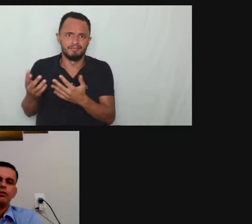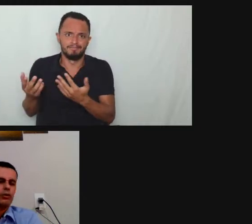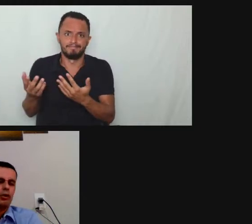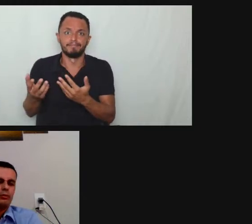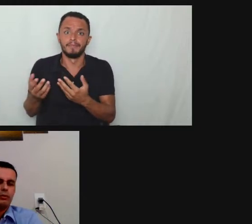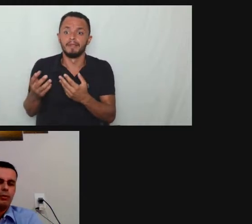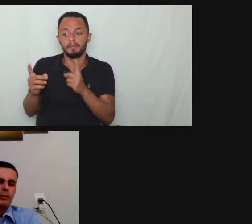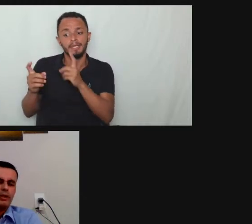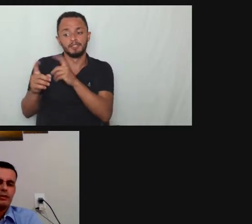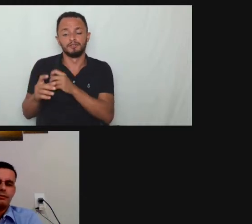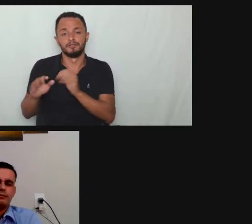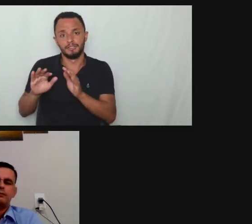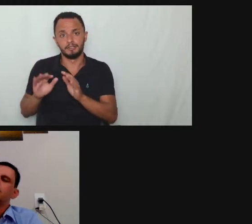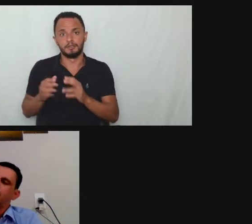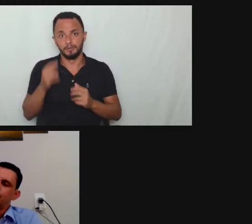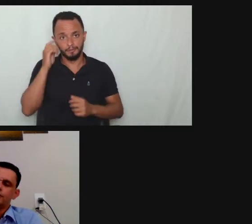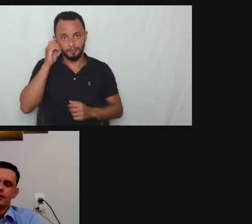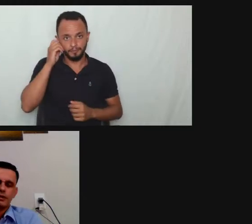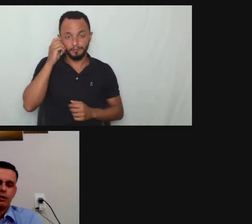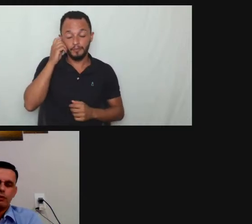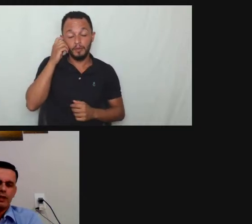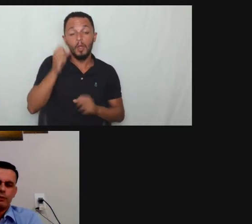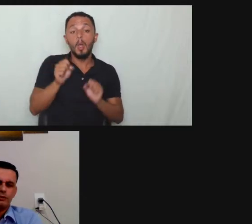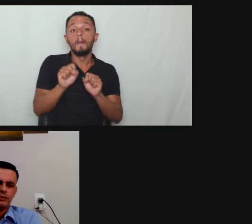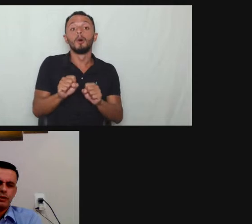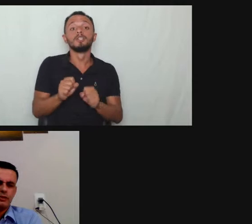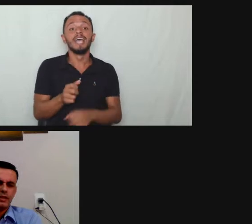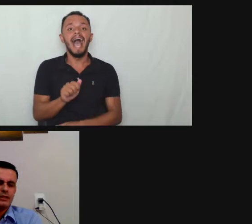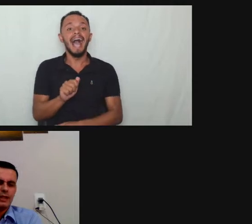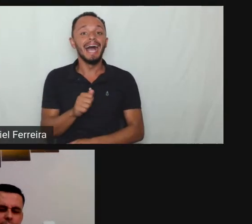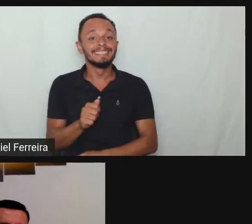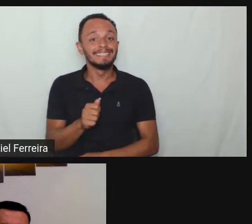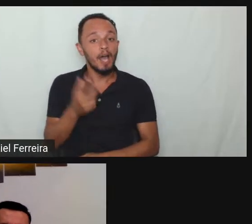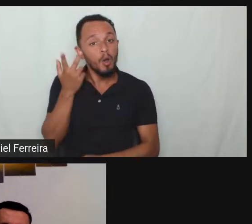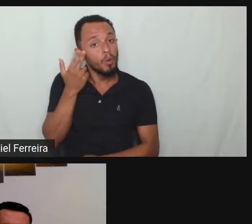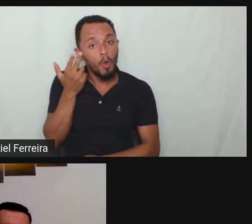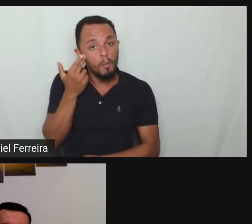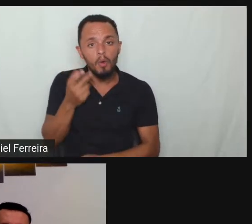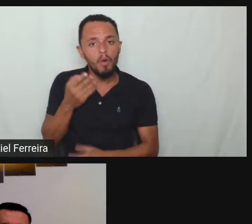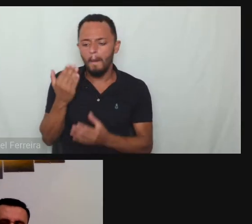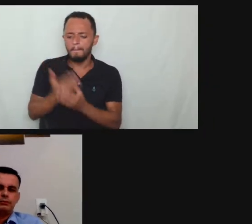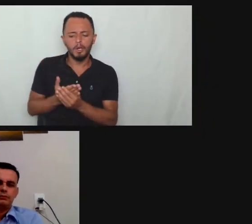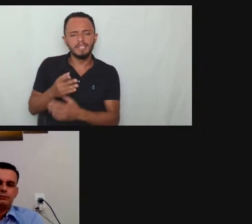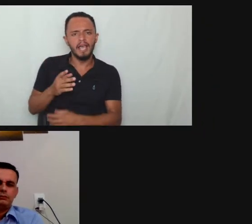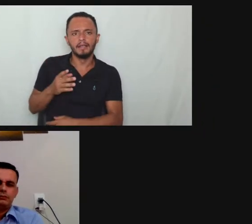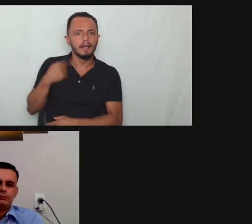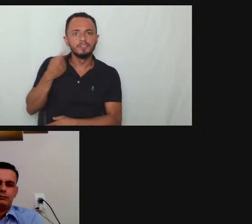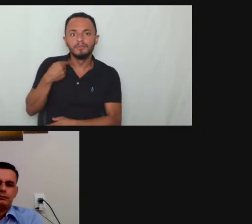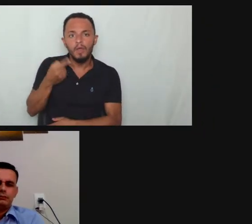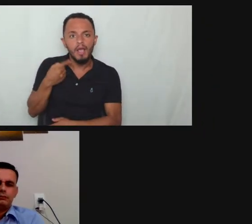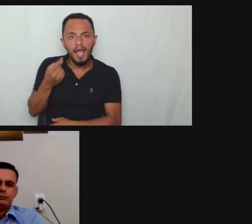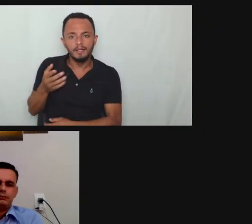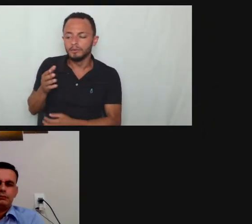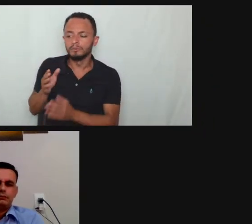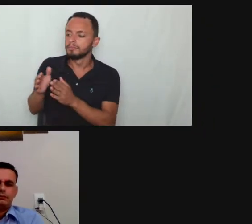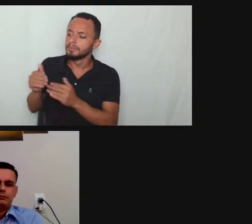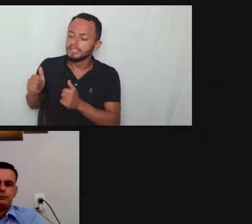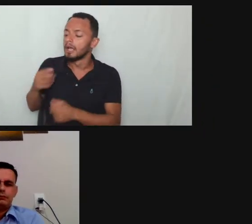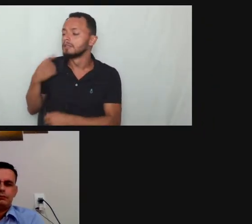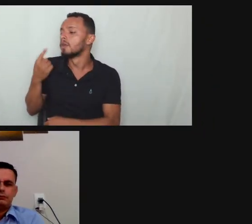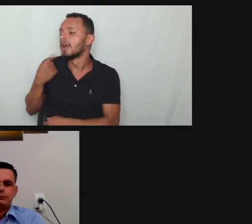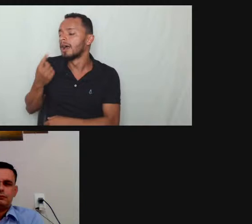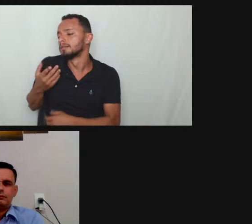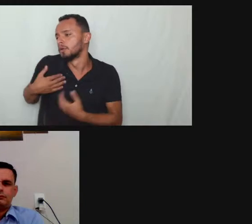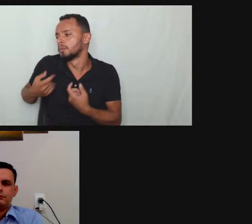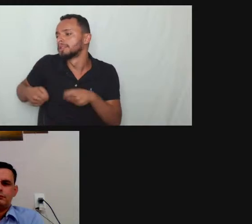entrar com a ação exatamente isso ela pode buscar os direitos já da mesma forma vamos lá então gente olha